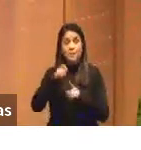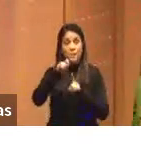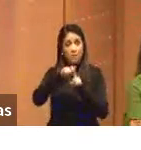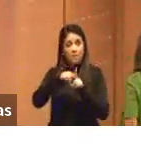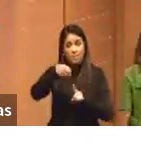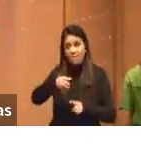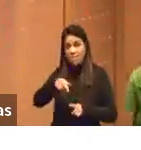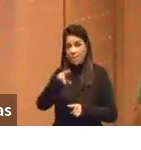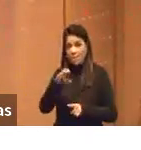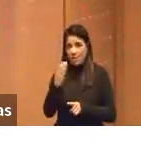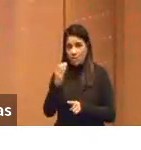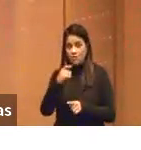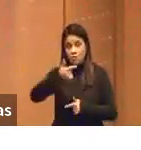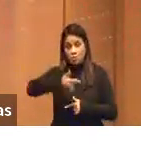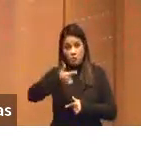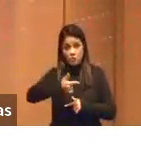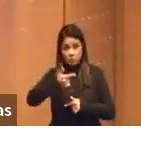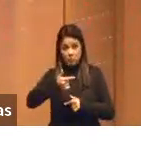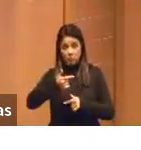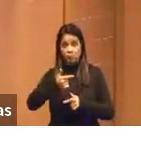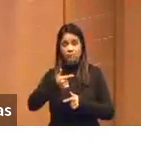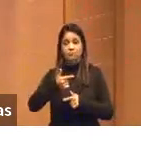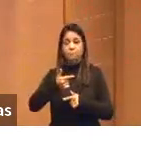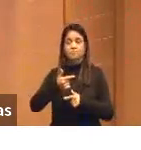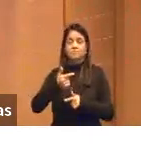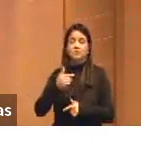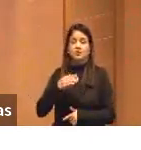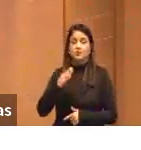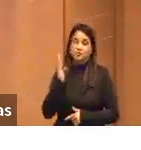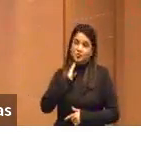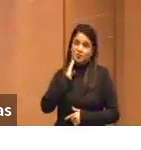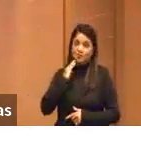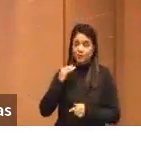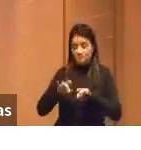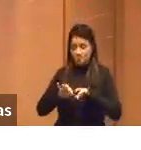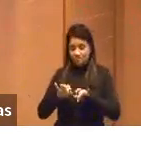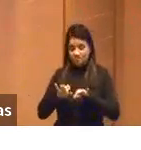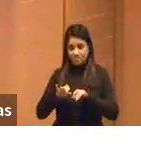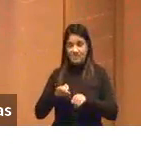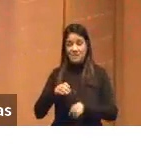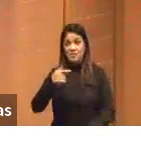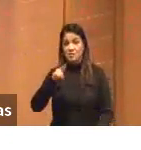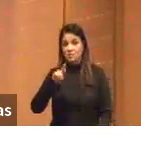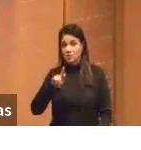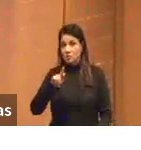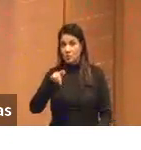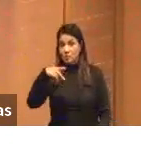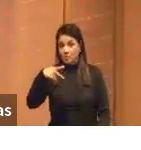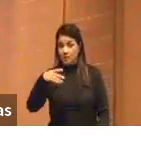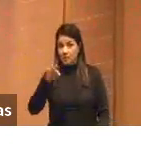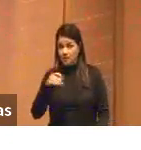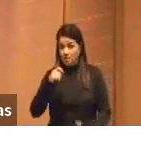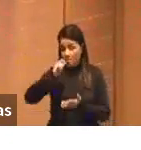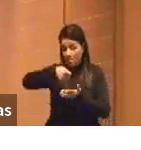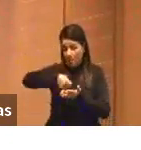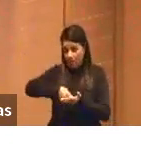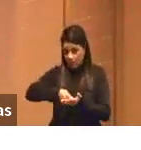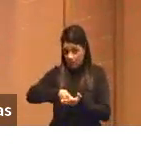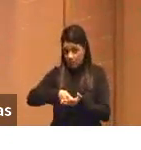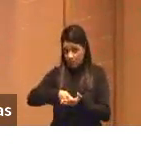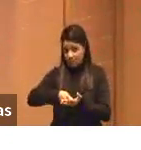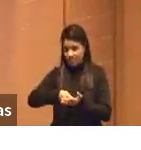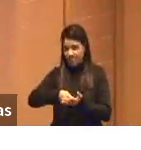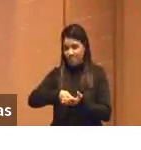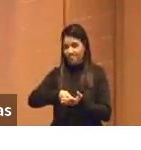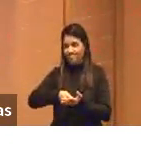lançaram uma segunda versão do chat GPT, que é a versão 4, e essa é uma versão paga. Desse momento em diante, ficou